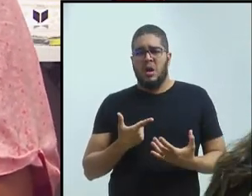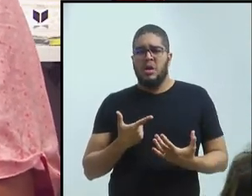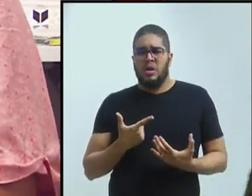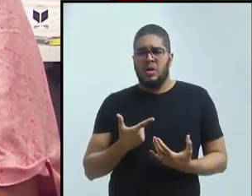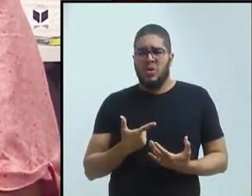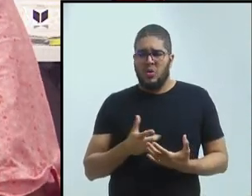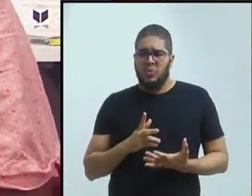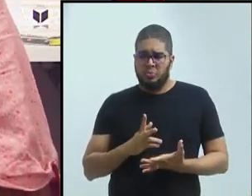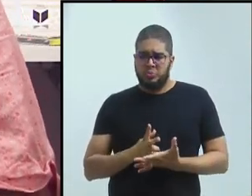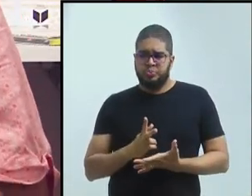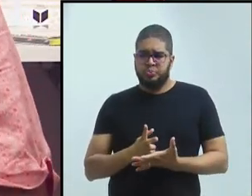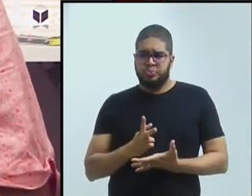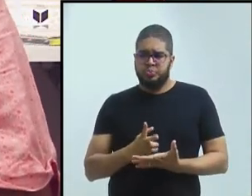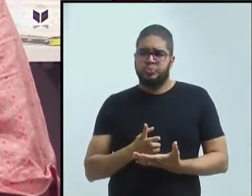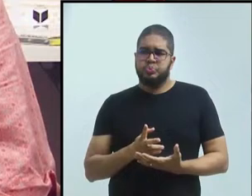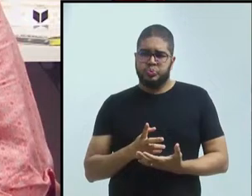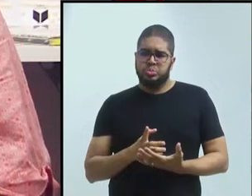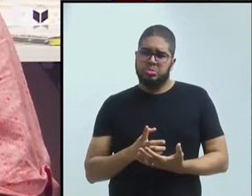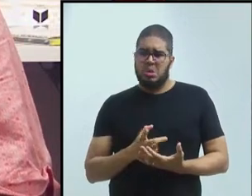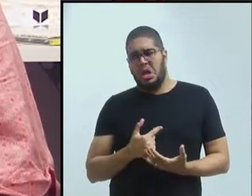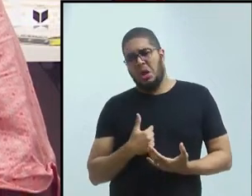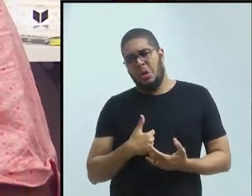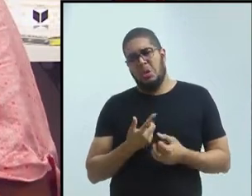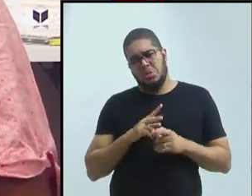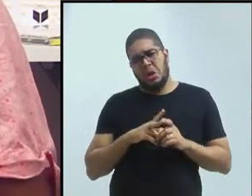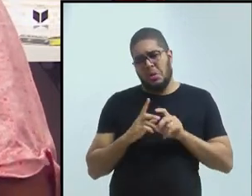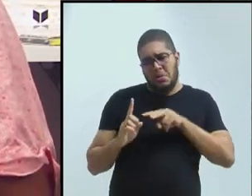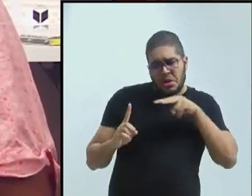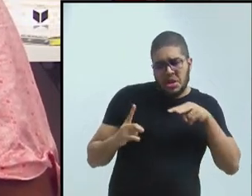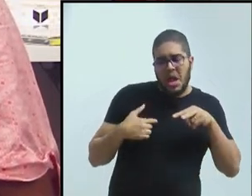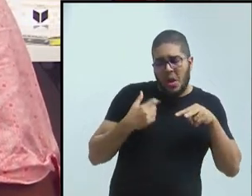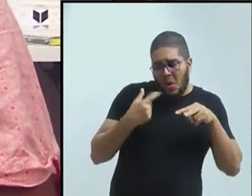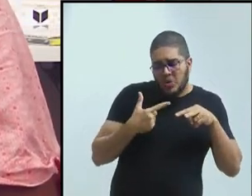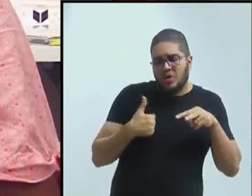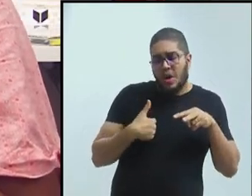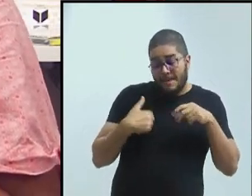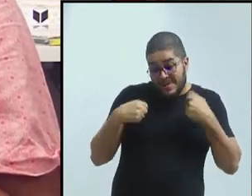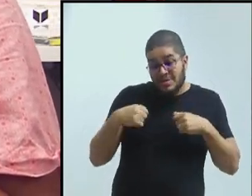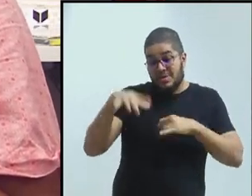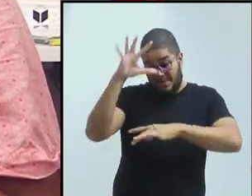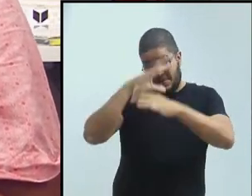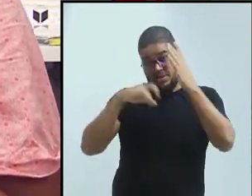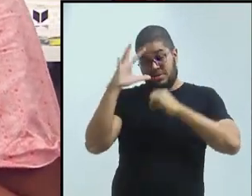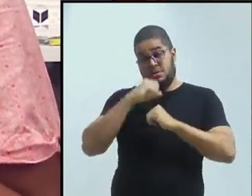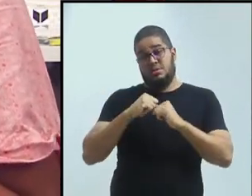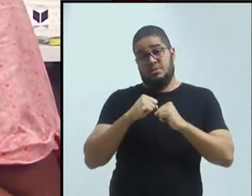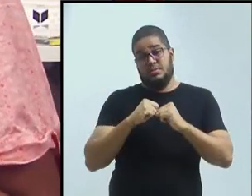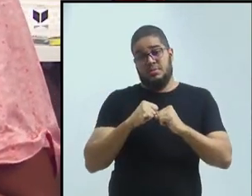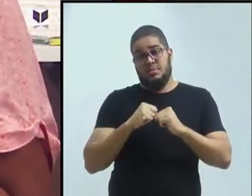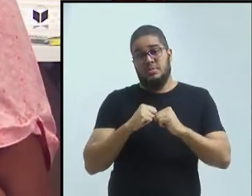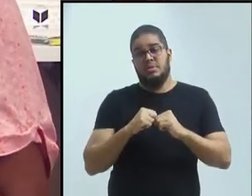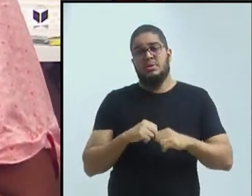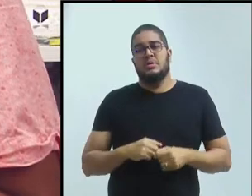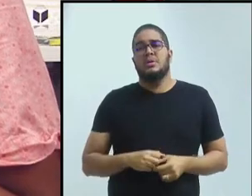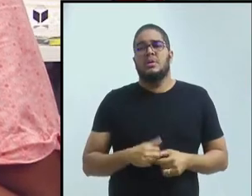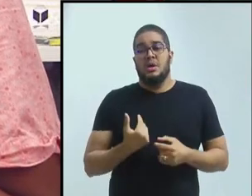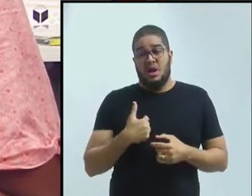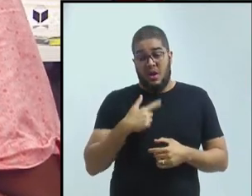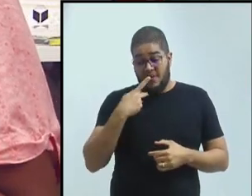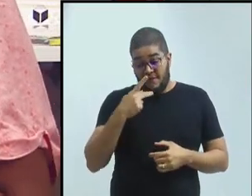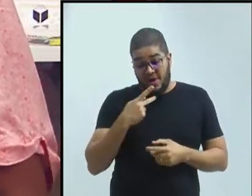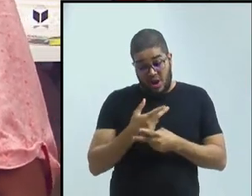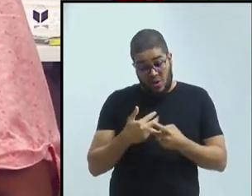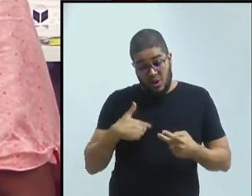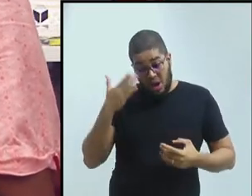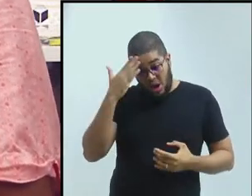aprendendo uma série de coisas, inclusive aprendendo a orientar através desses alunos. E eu digo as coisas que eu sei e eles